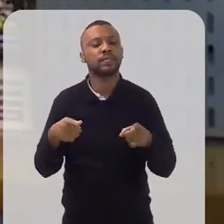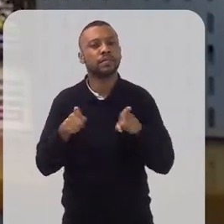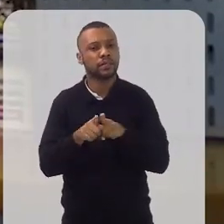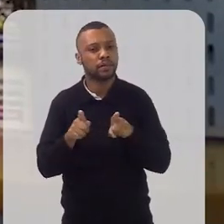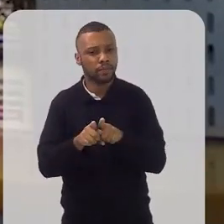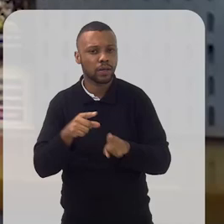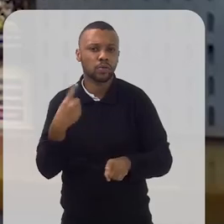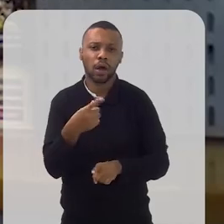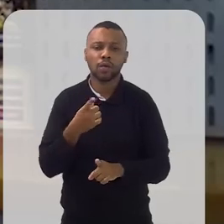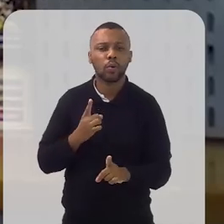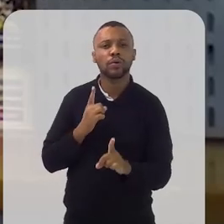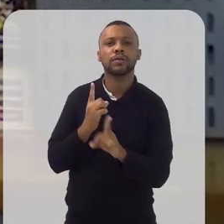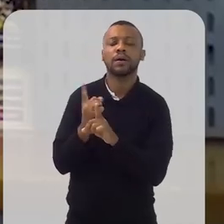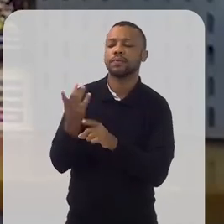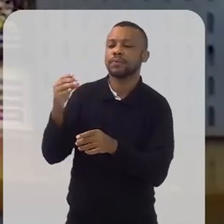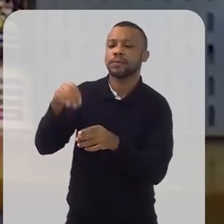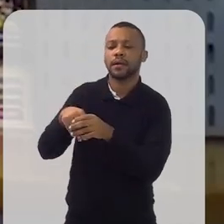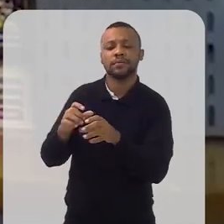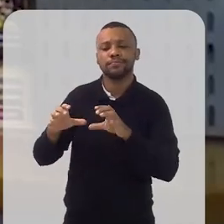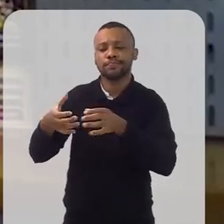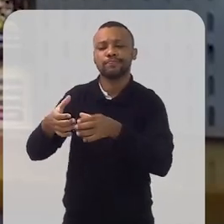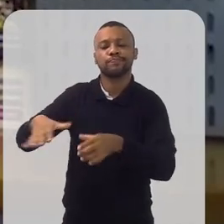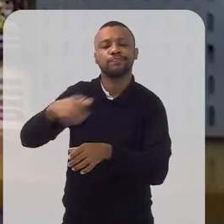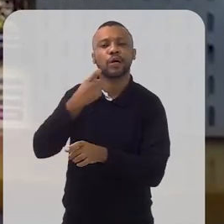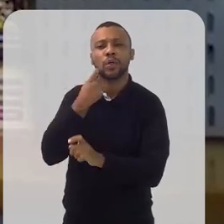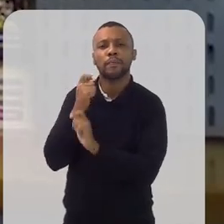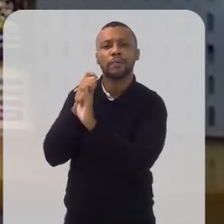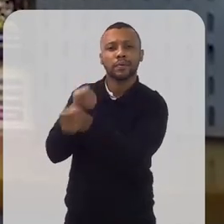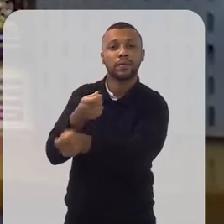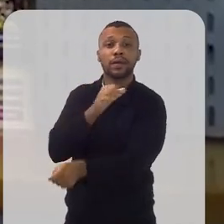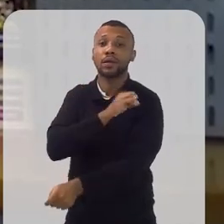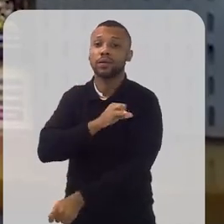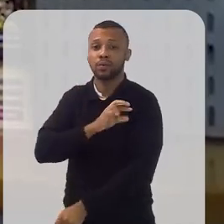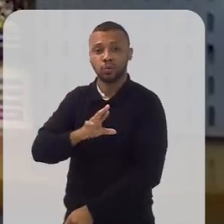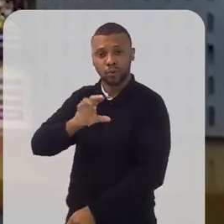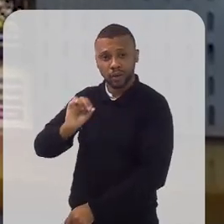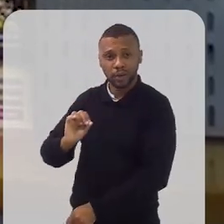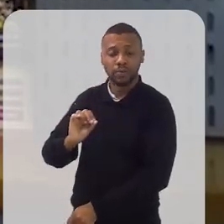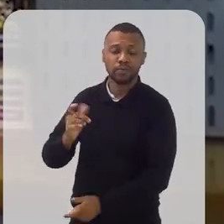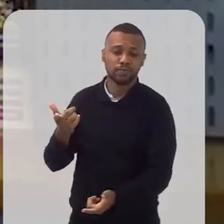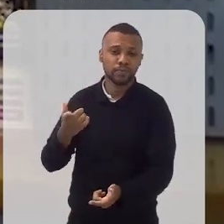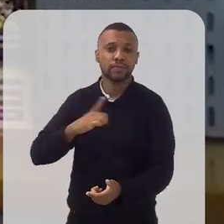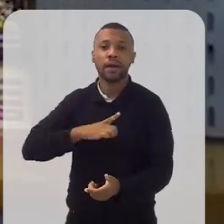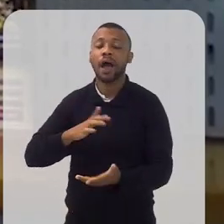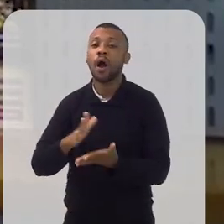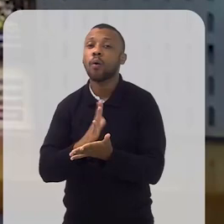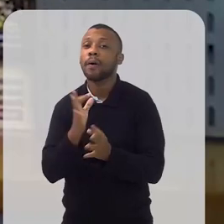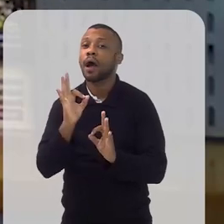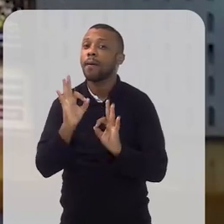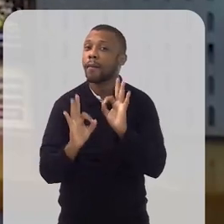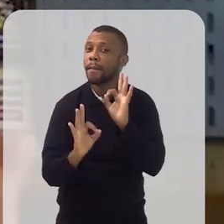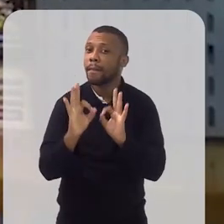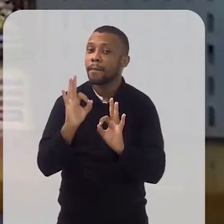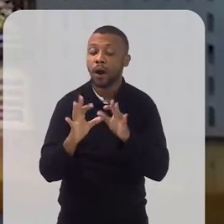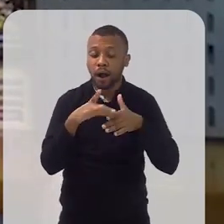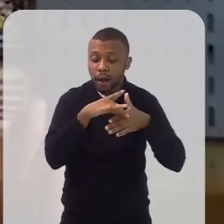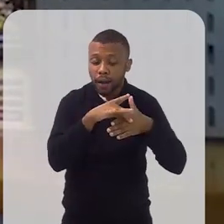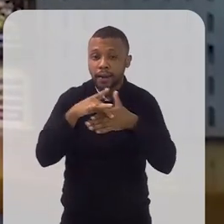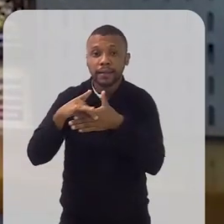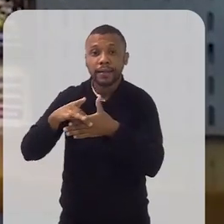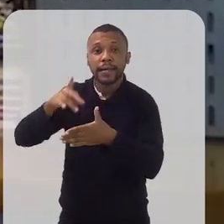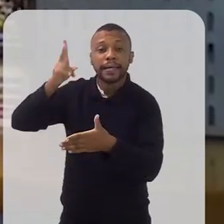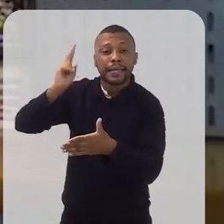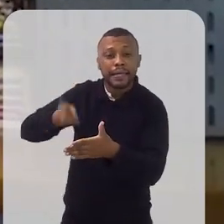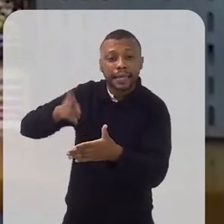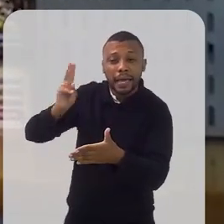O que nós encontramos nesses quilombos, nas colônias de pescadores aqui do Rio, por incrível que pareça, foram organizações chefiadas